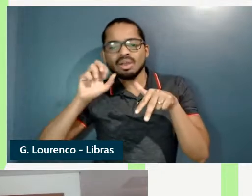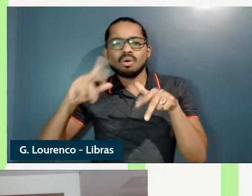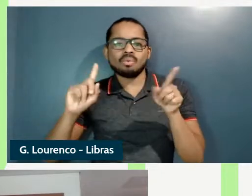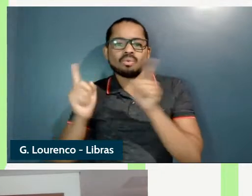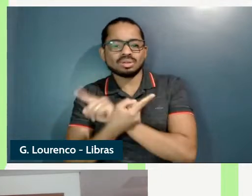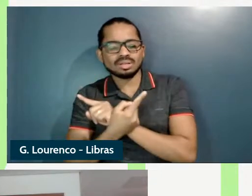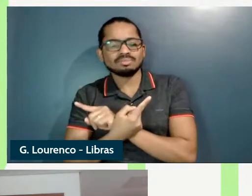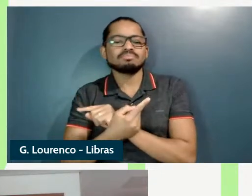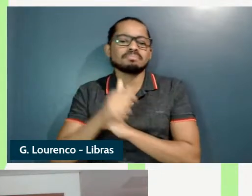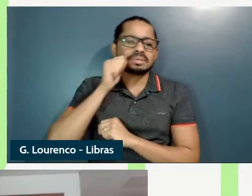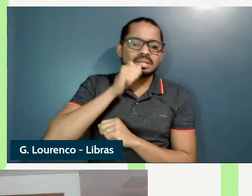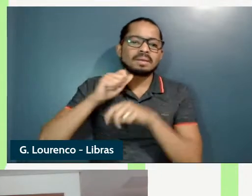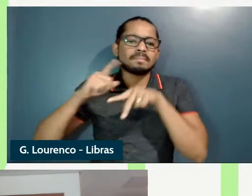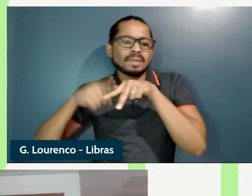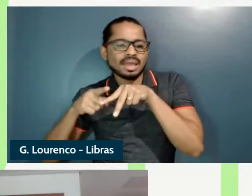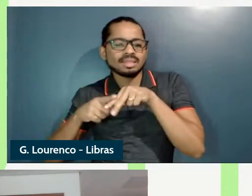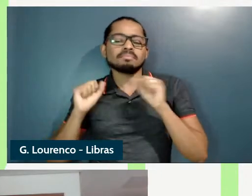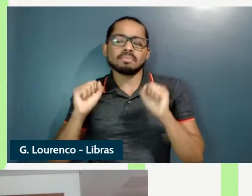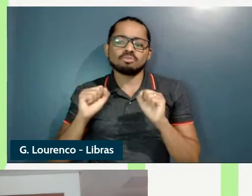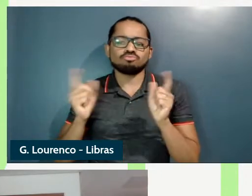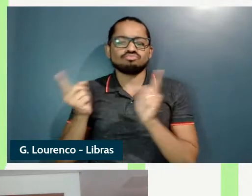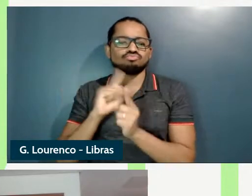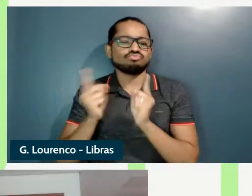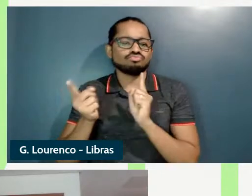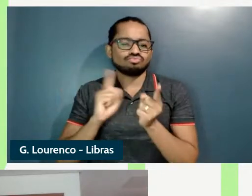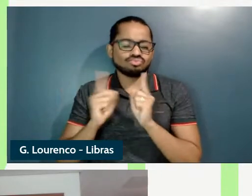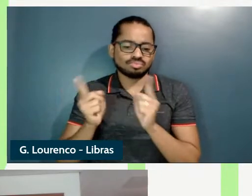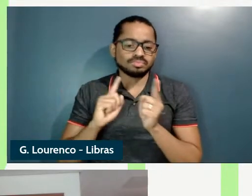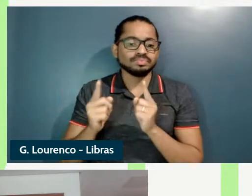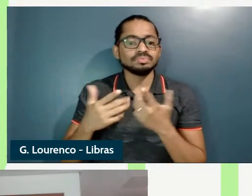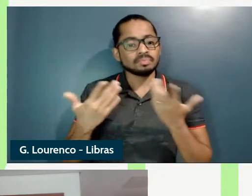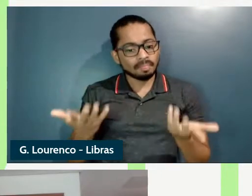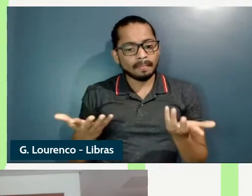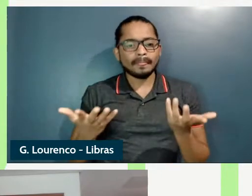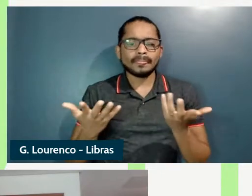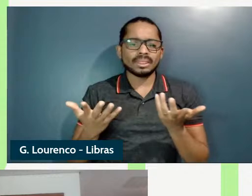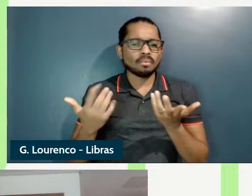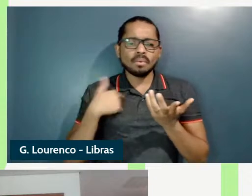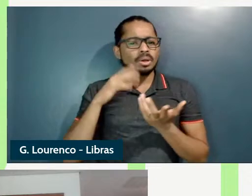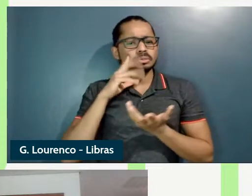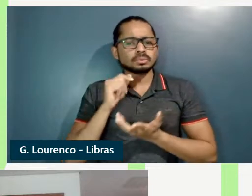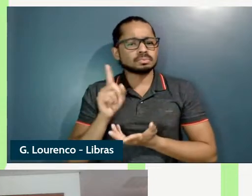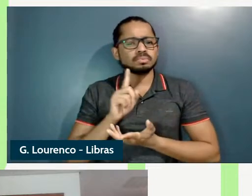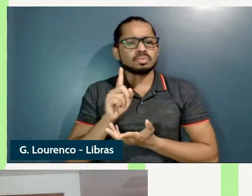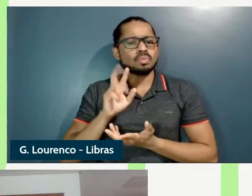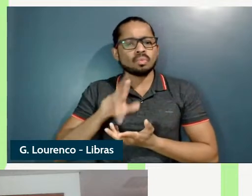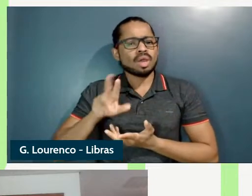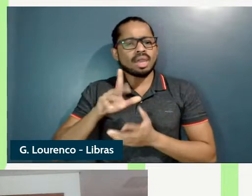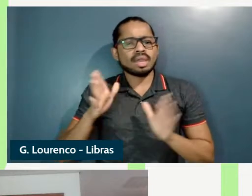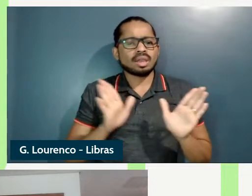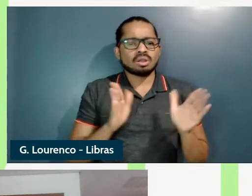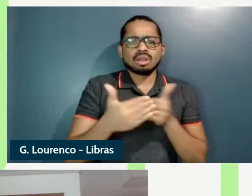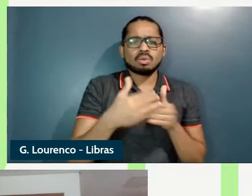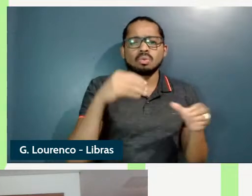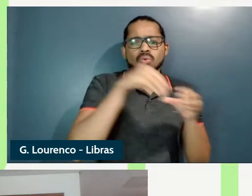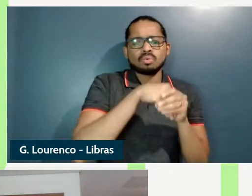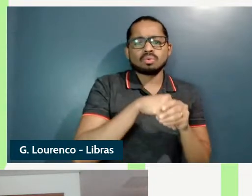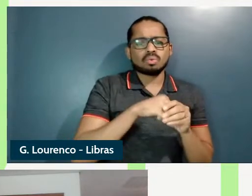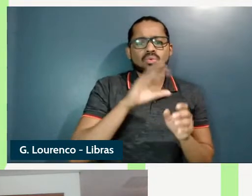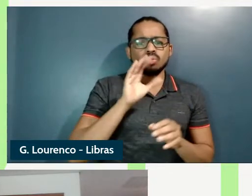objeto enquanto a perna passa para uma posição de disjunção então não tem a ver com a relação de continência tá